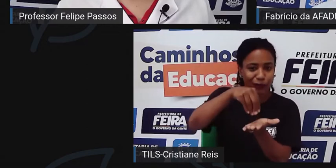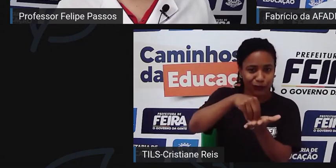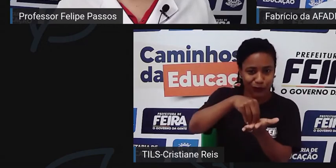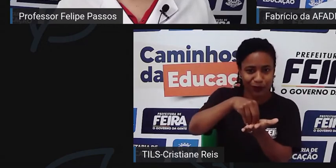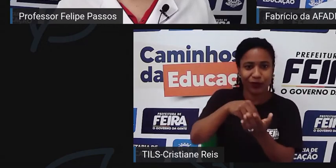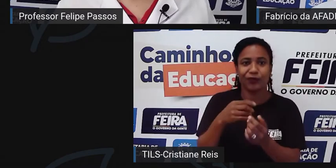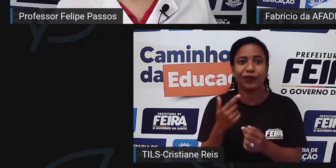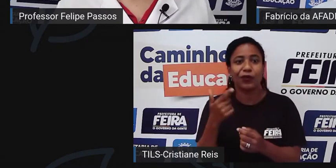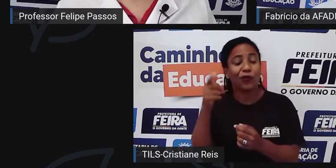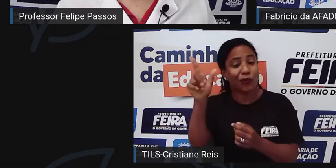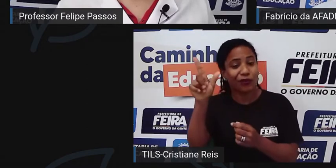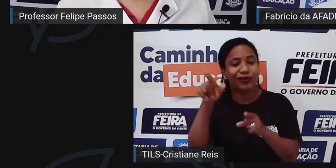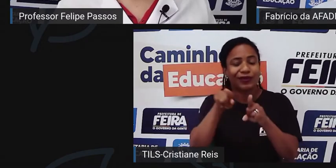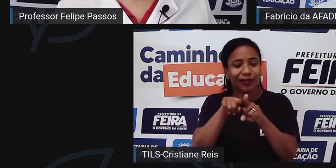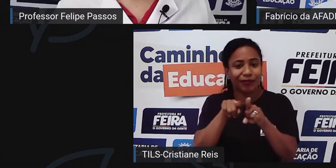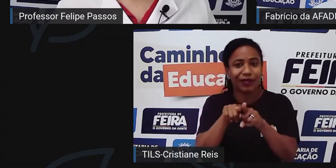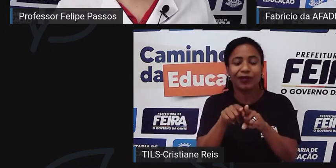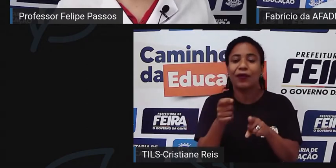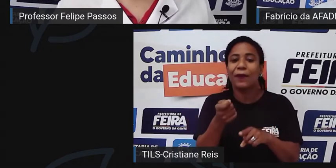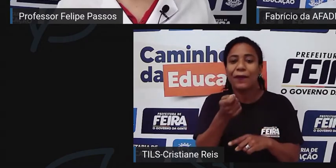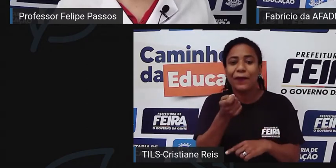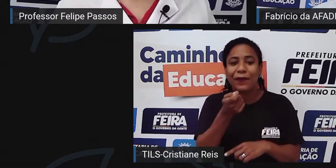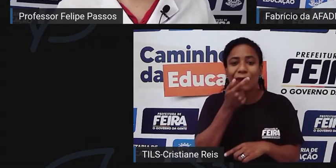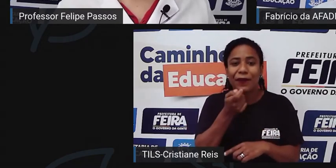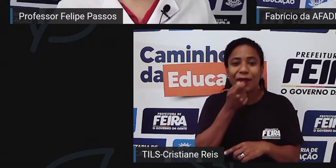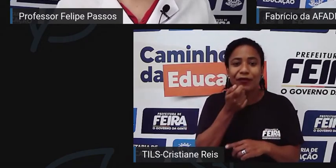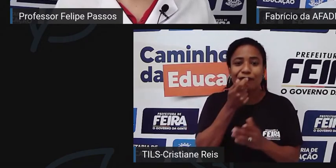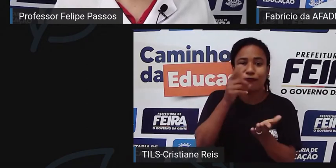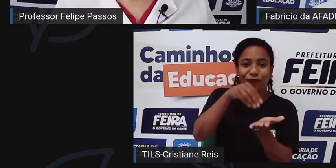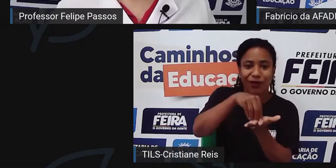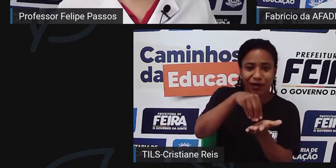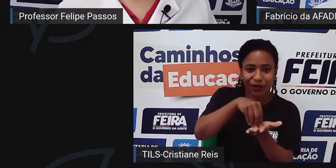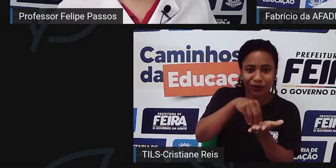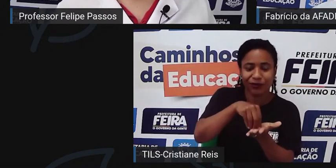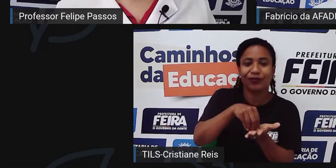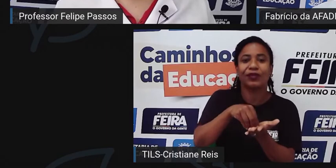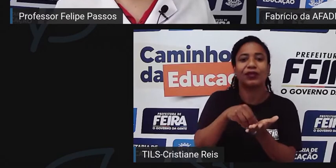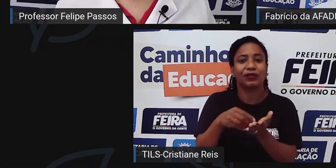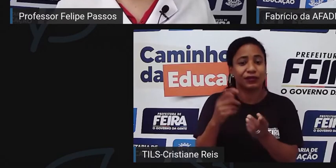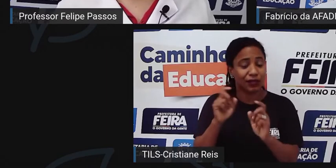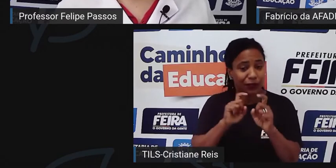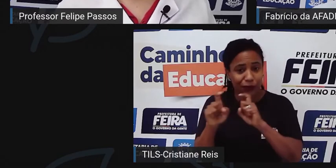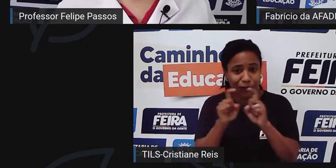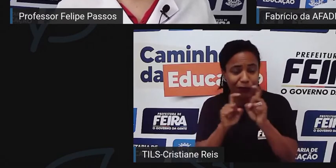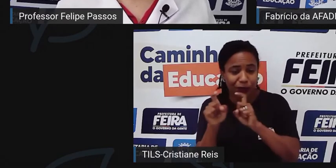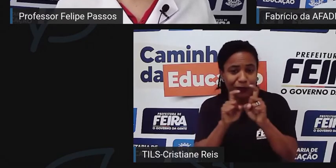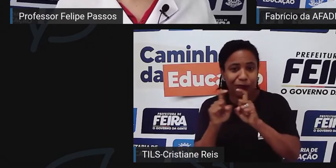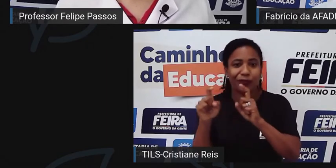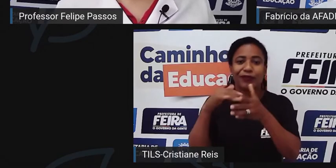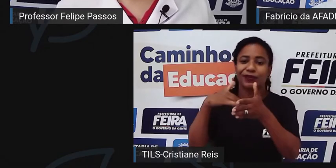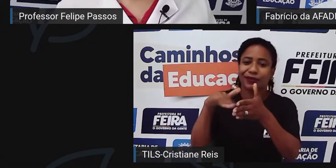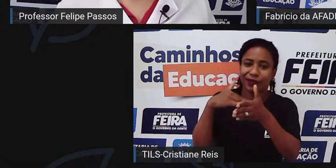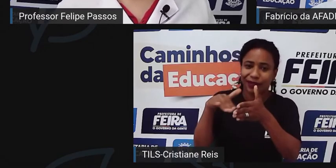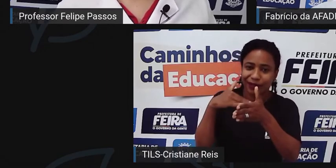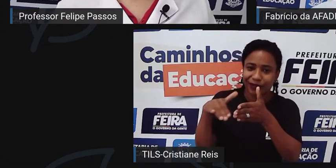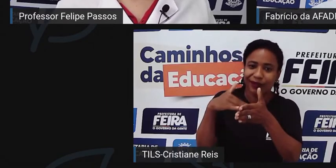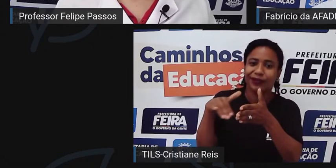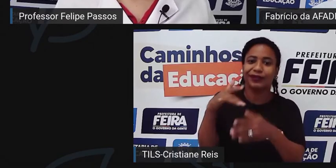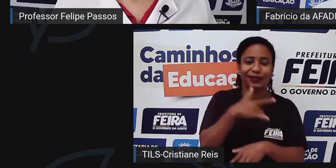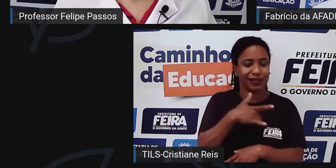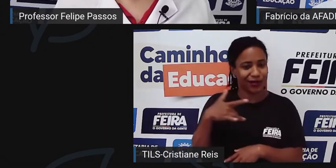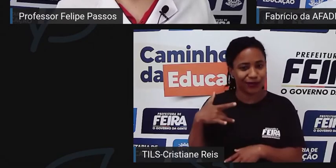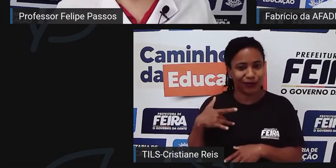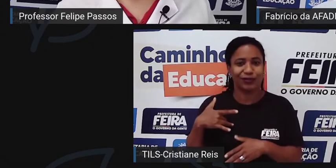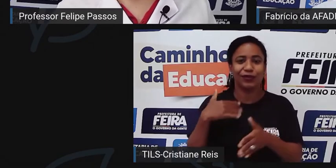Outro... E temos também outros medicamentos em falta. Já estamos conversando com a Secretaria de Saúde, com o secretário de